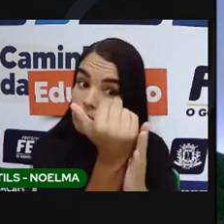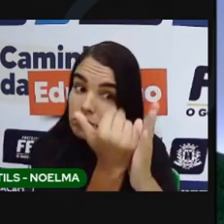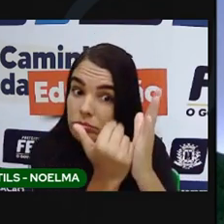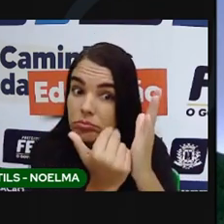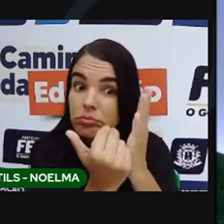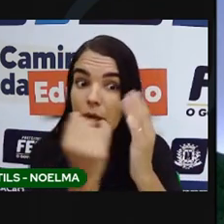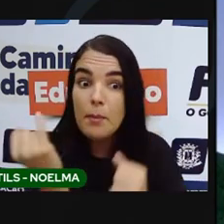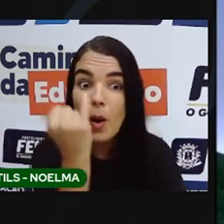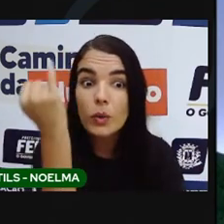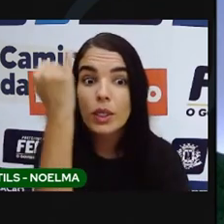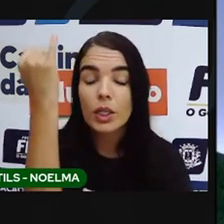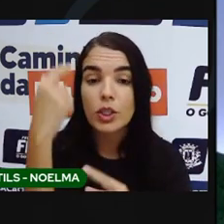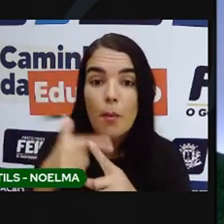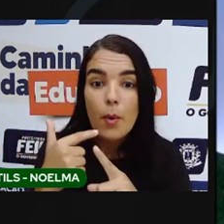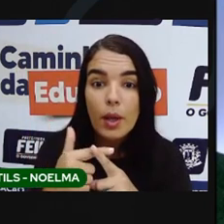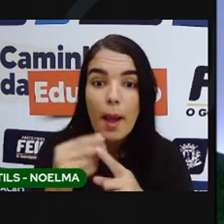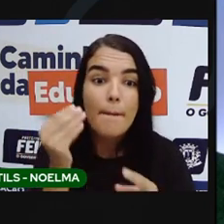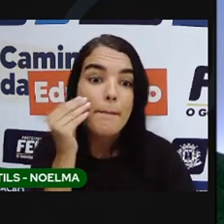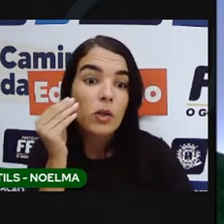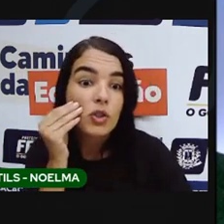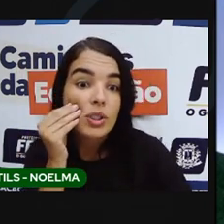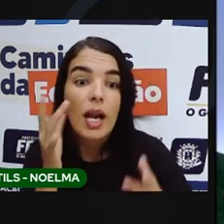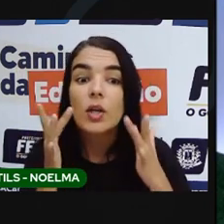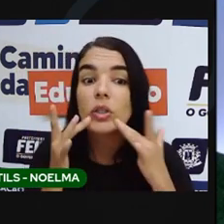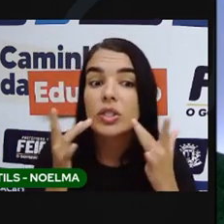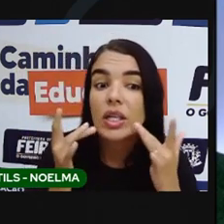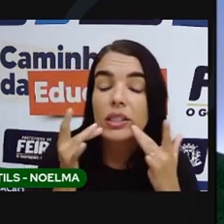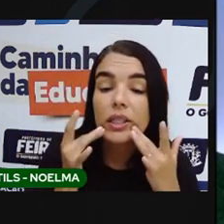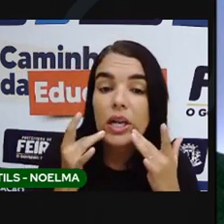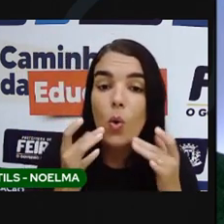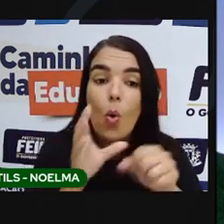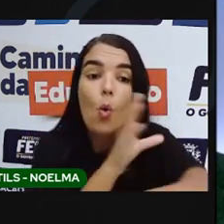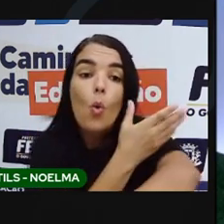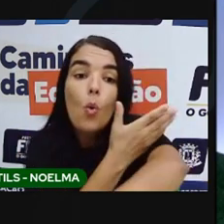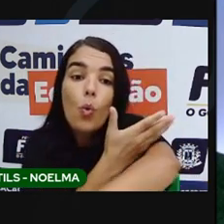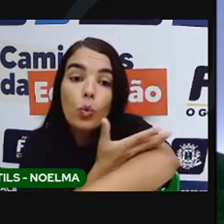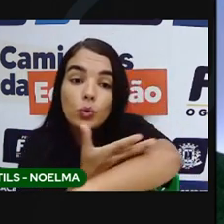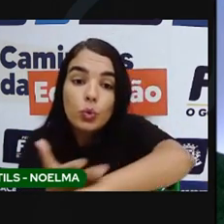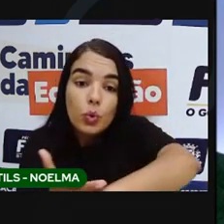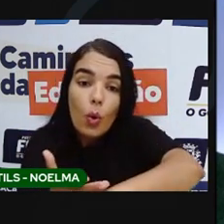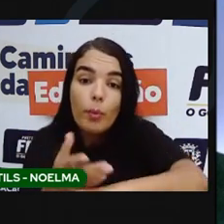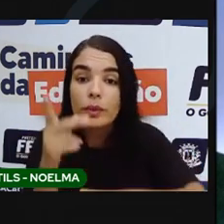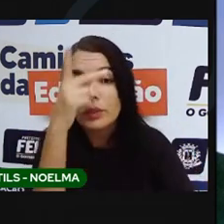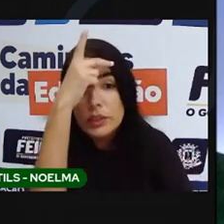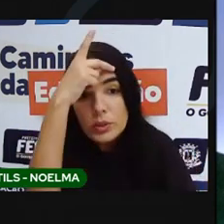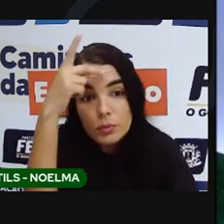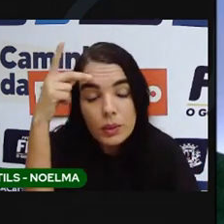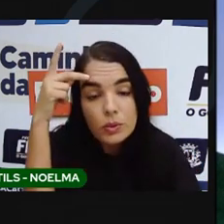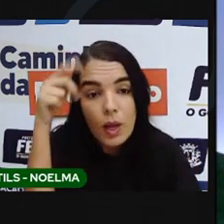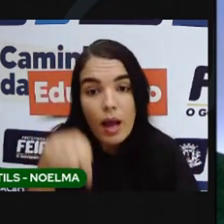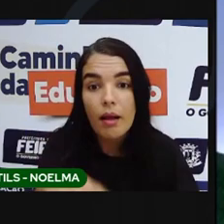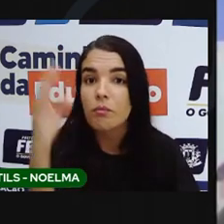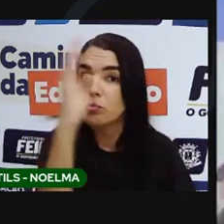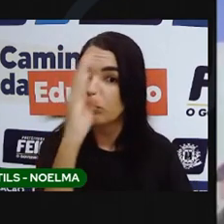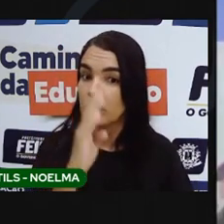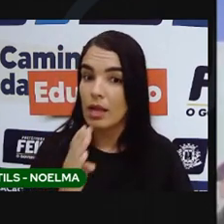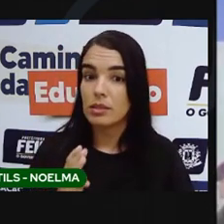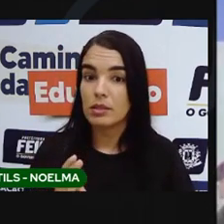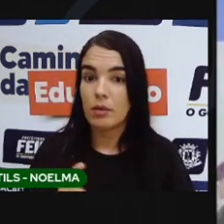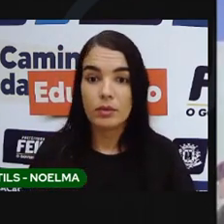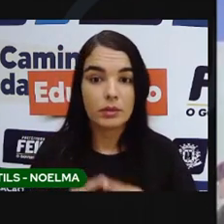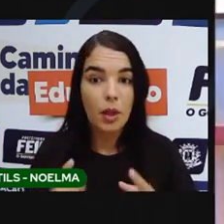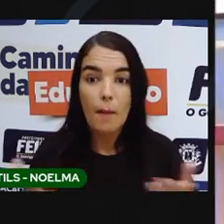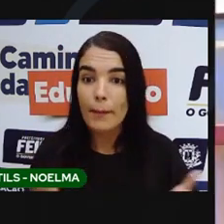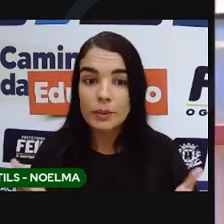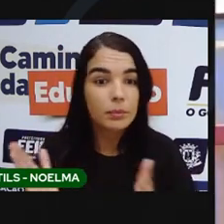do nosso povo, né? São artistas muito na Biblioteca do Quelônio tem mais sobre o Debré e sobre o Rogêndes. Se vocês quiserem, gente pode ir lá agora.